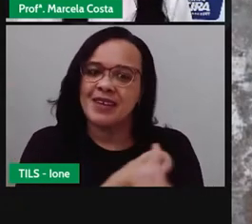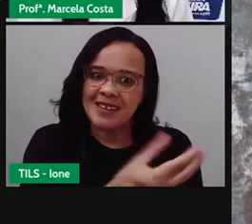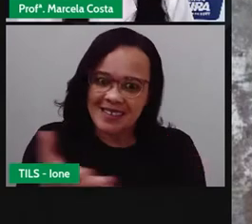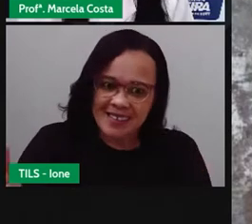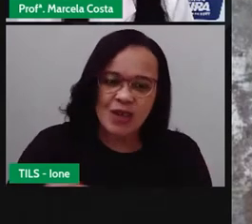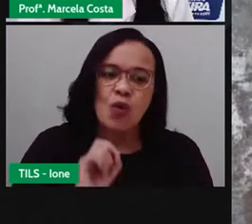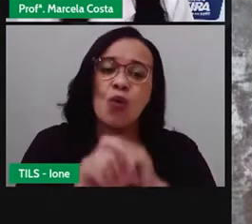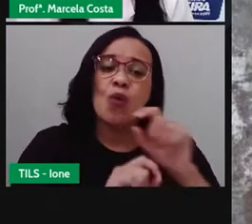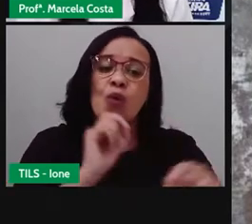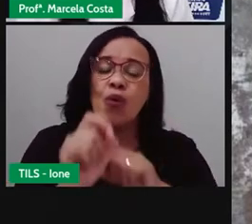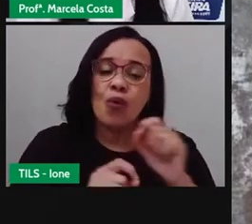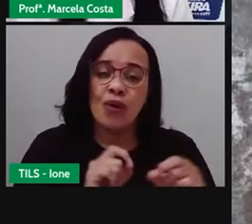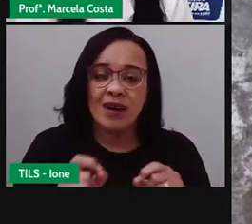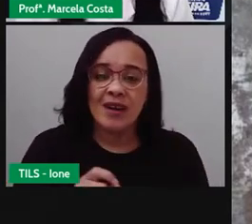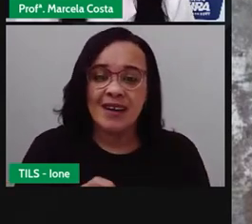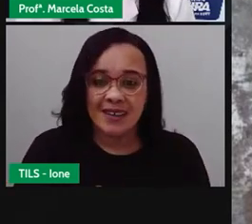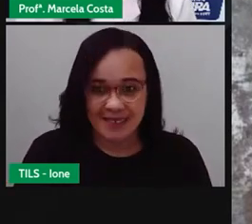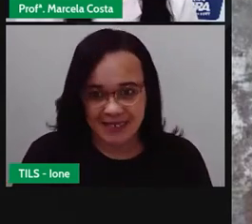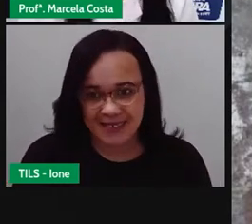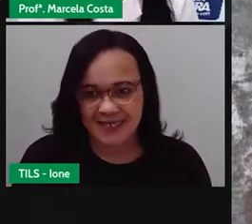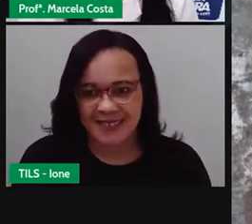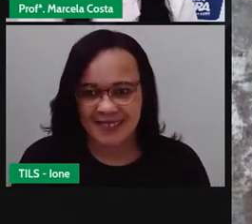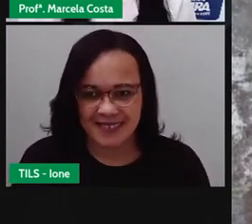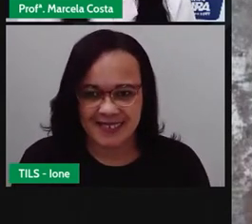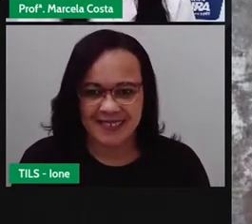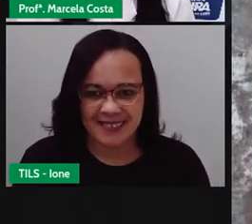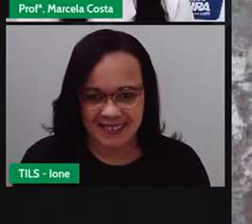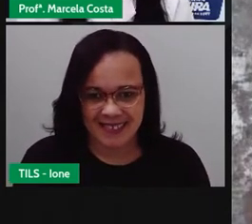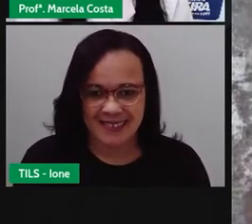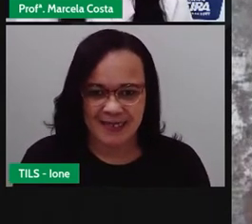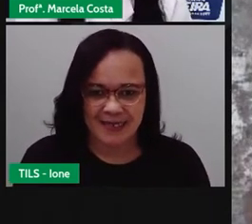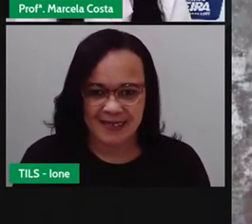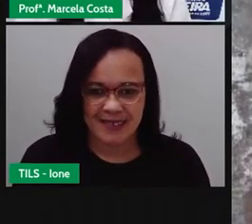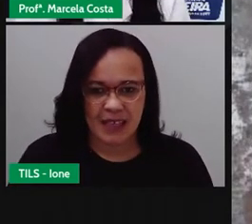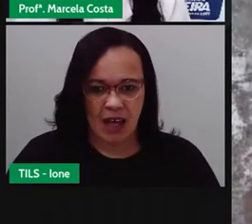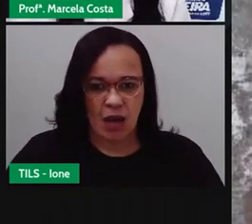e cidades vizinhas, novos e antigos.